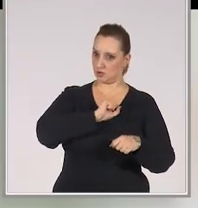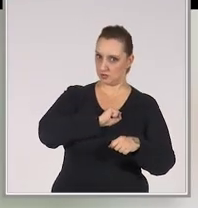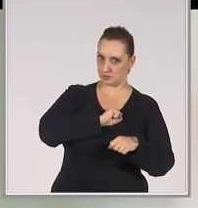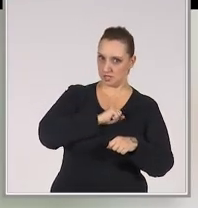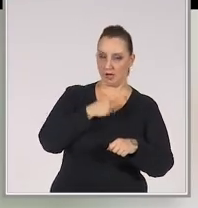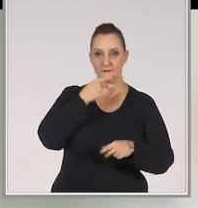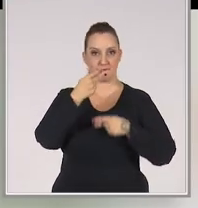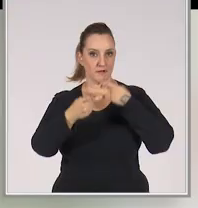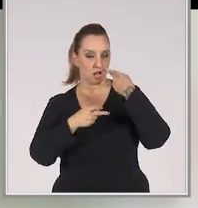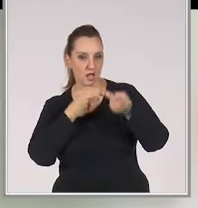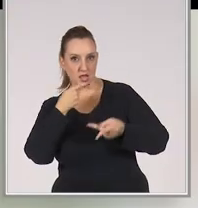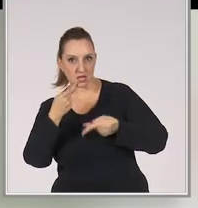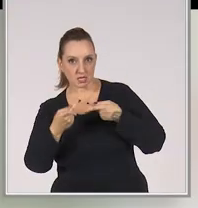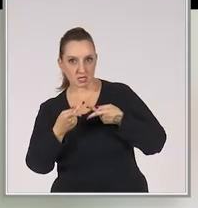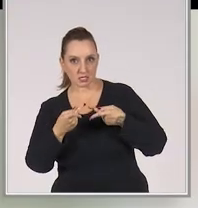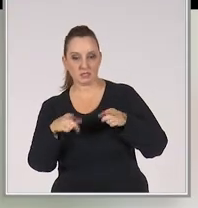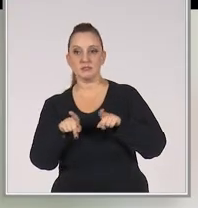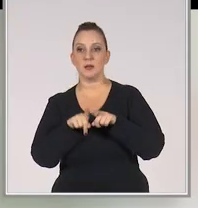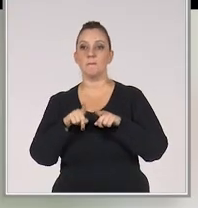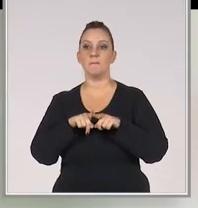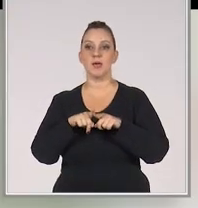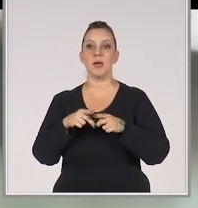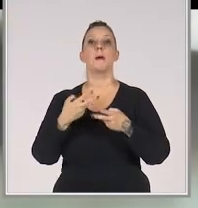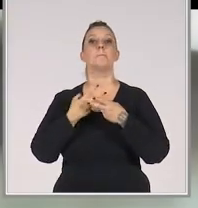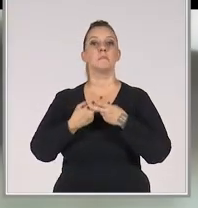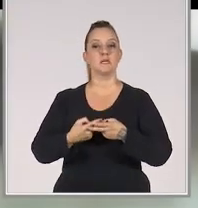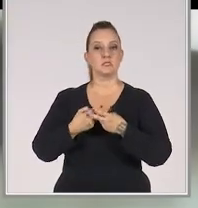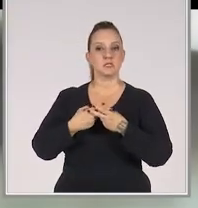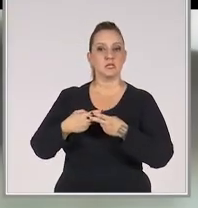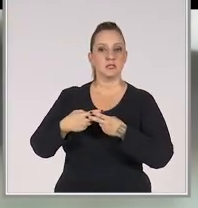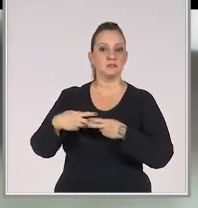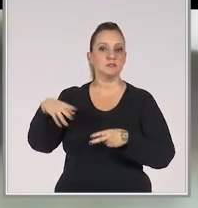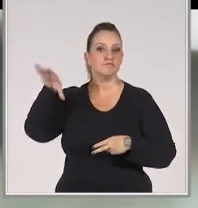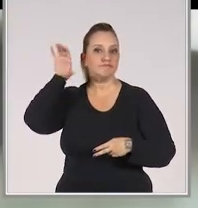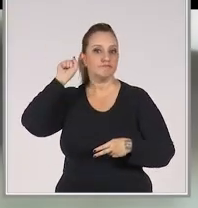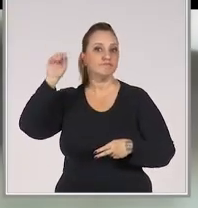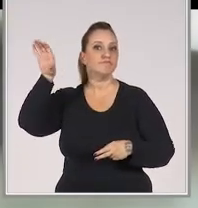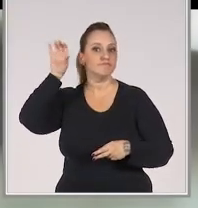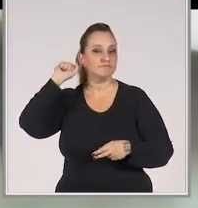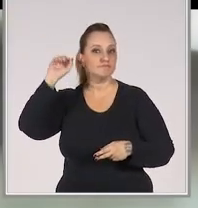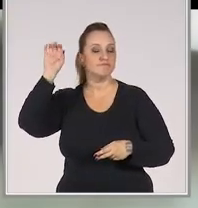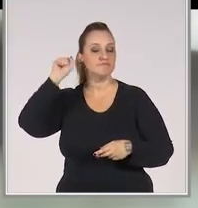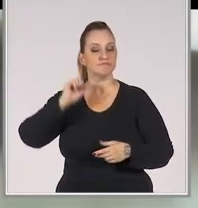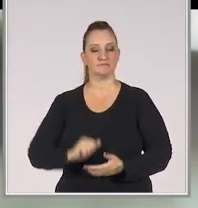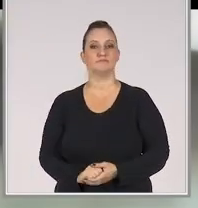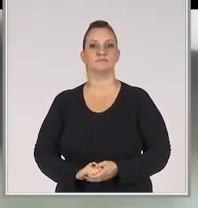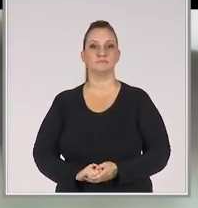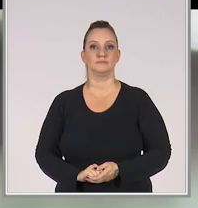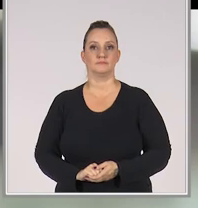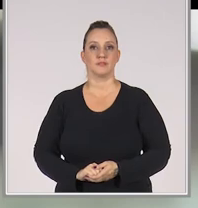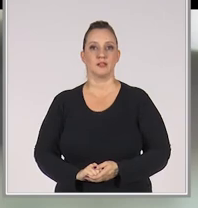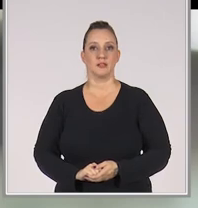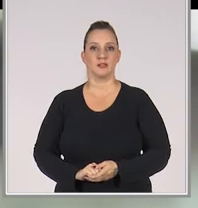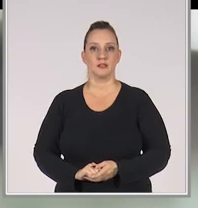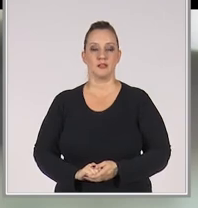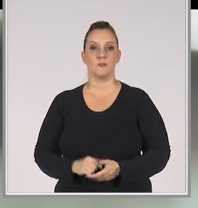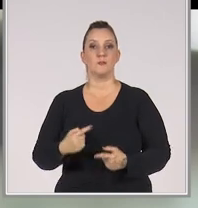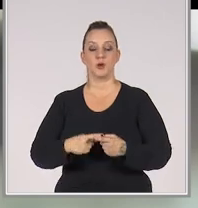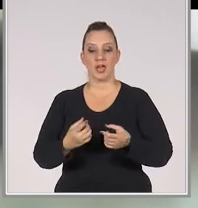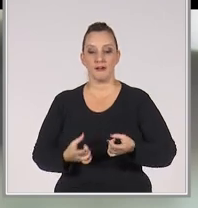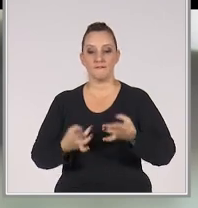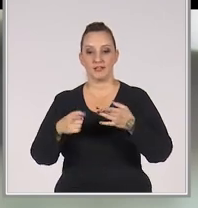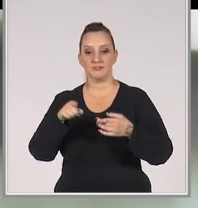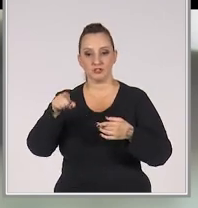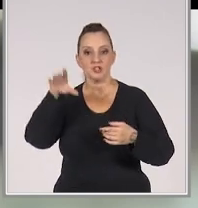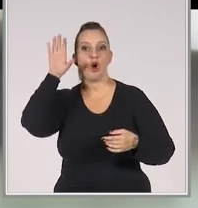falar. Gostar muito mais de ouvir. Porque a venda tem o momento de você escutar